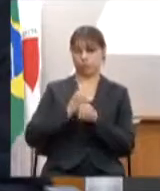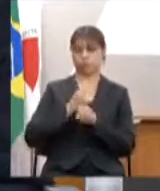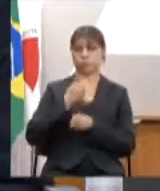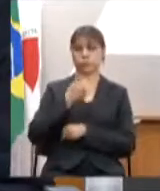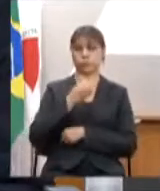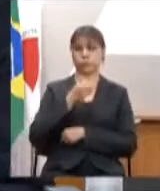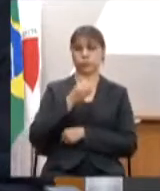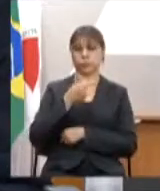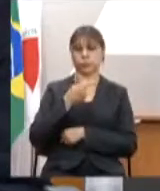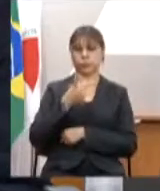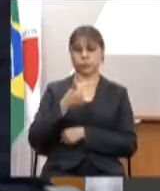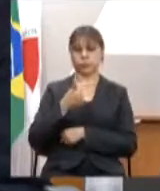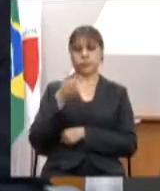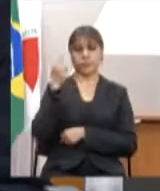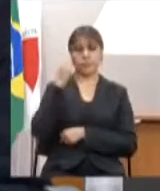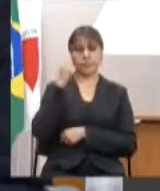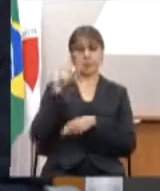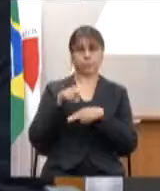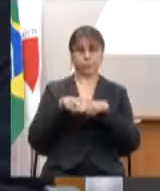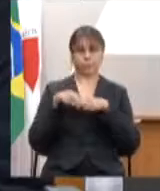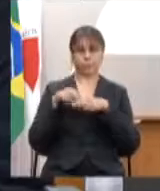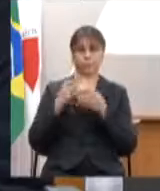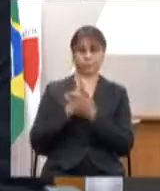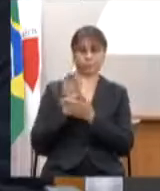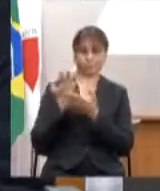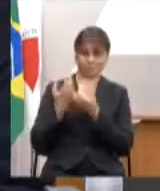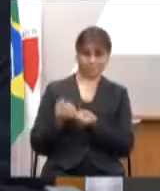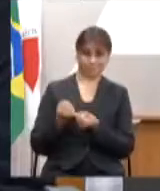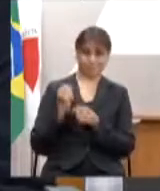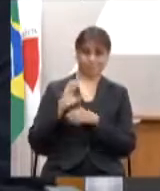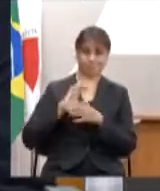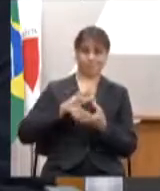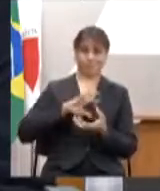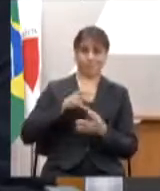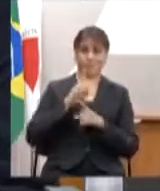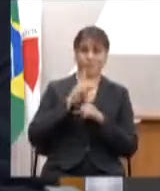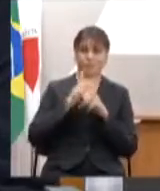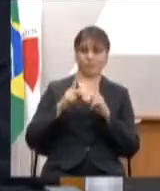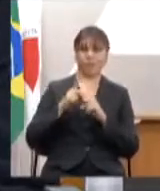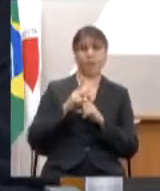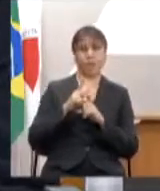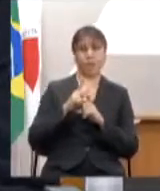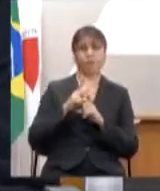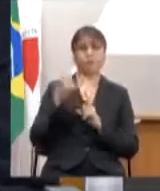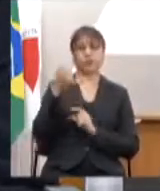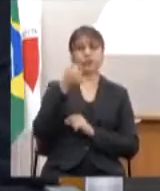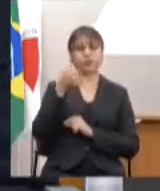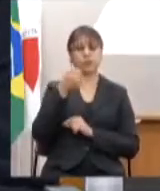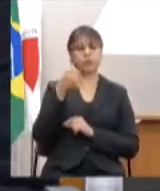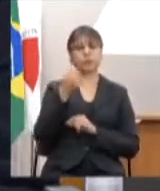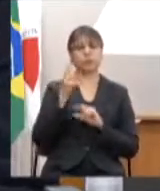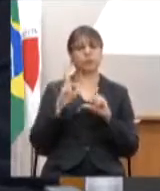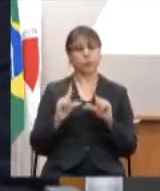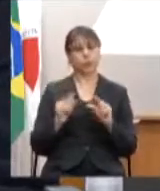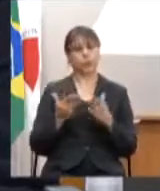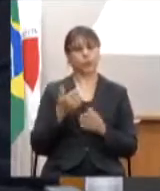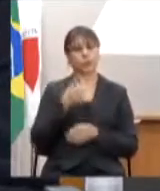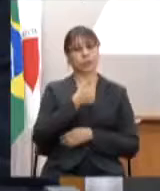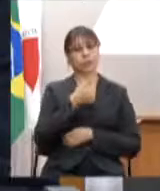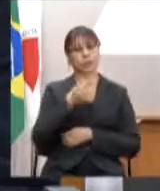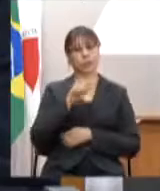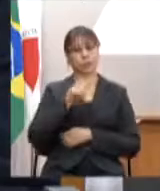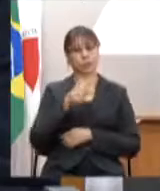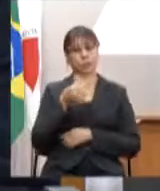já refletindo a aprovação da reforma da Previdência, esse déficit, se reduz para 17